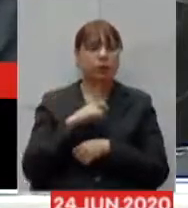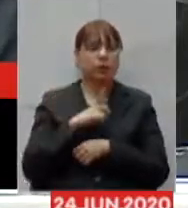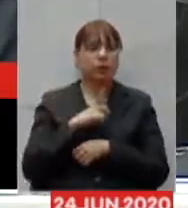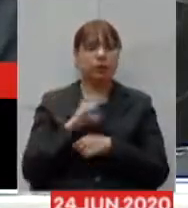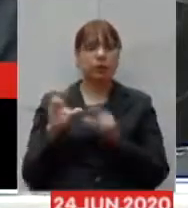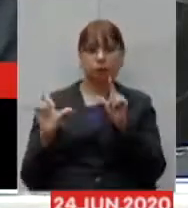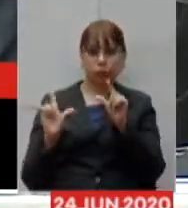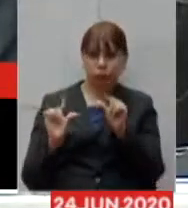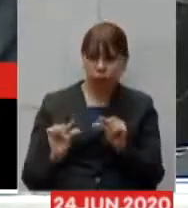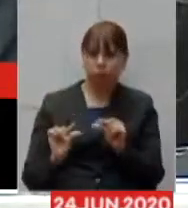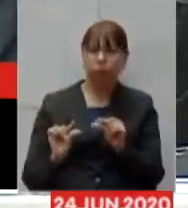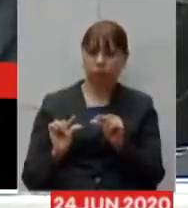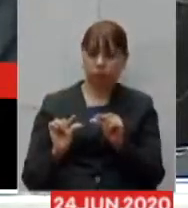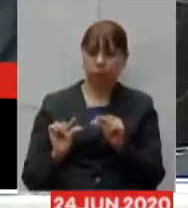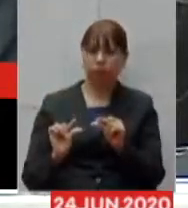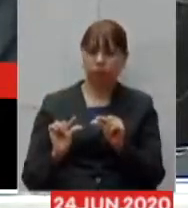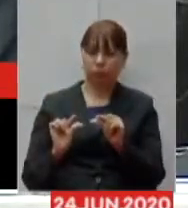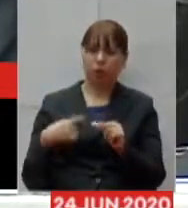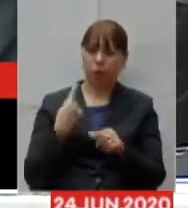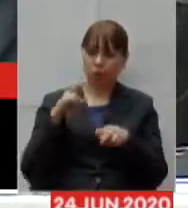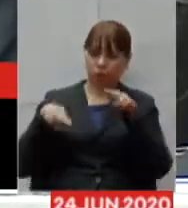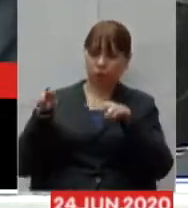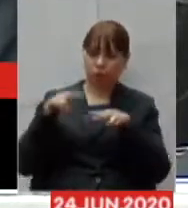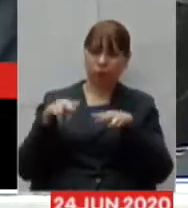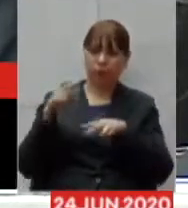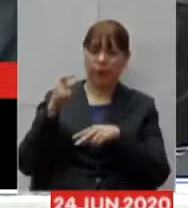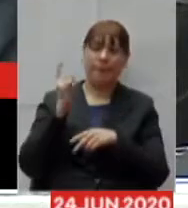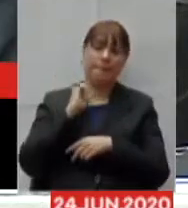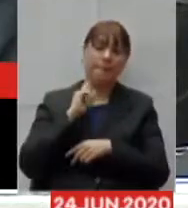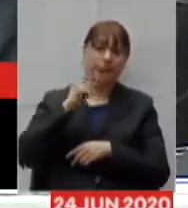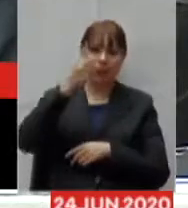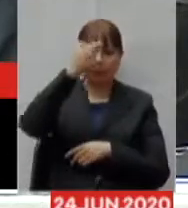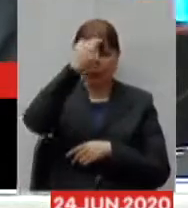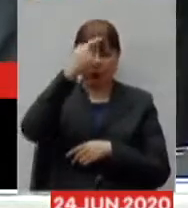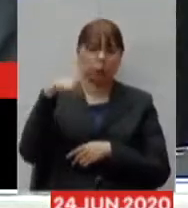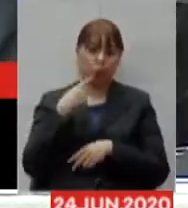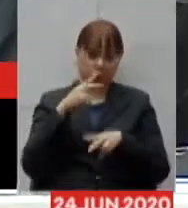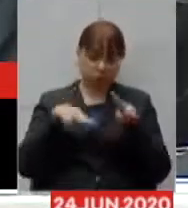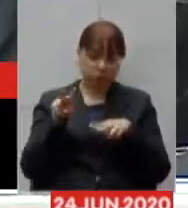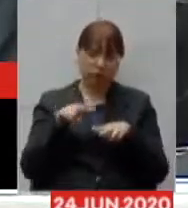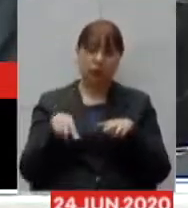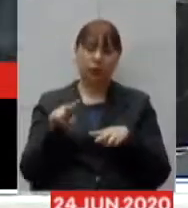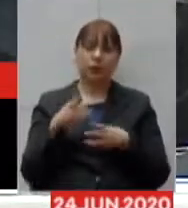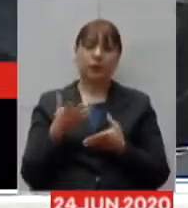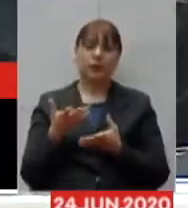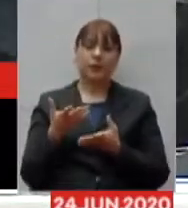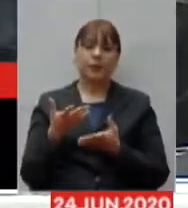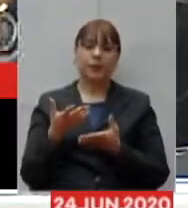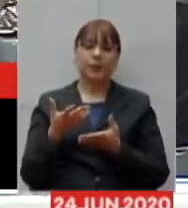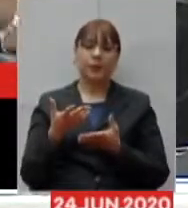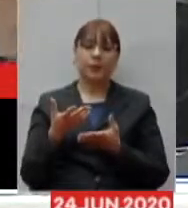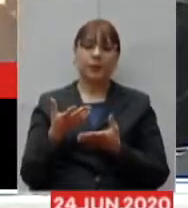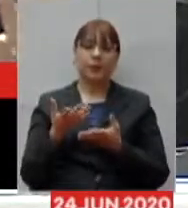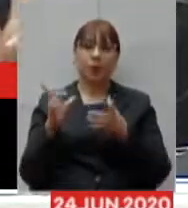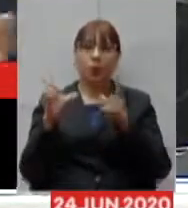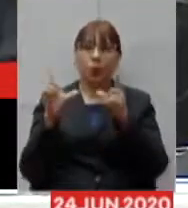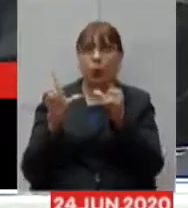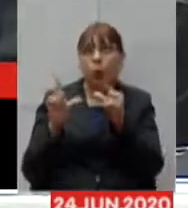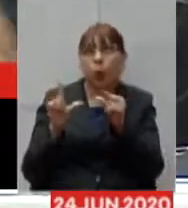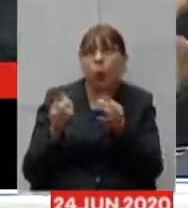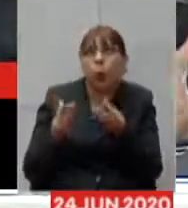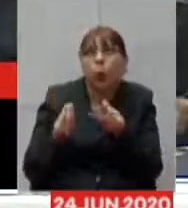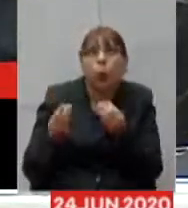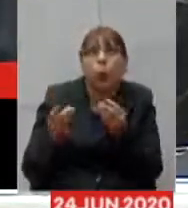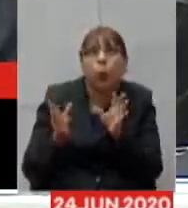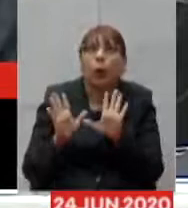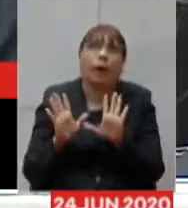redução na ocupação na última avaliação do Minas Consciente que nós estamos realizando não foi aquela redução gigantesca a